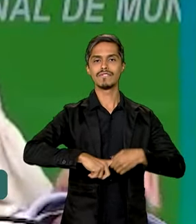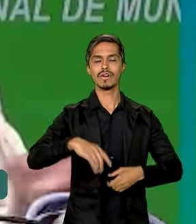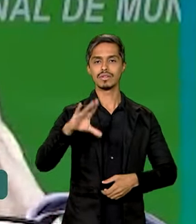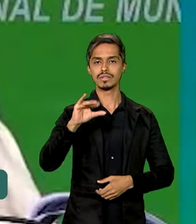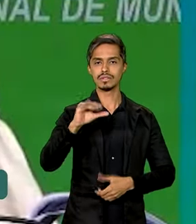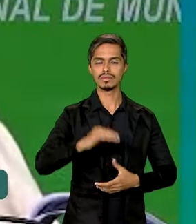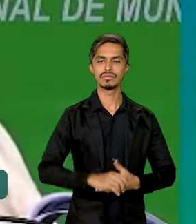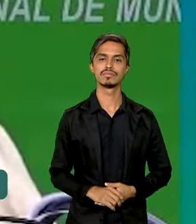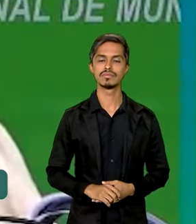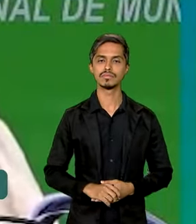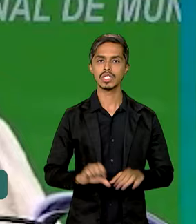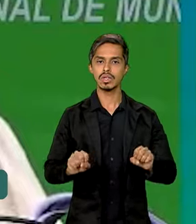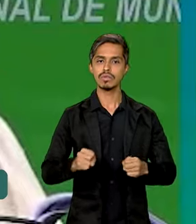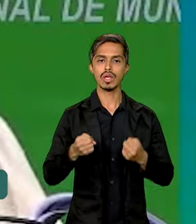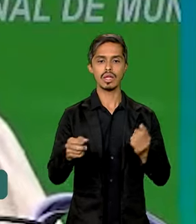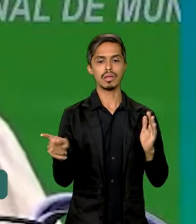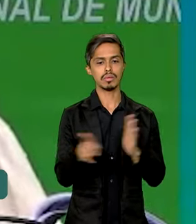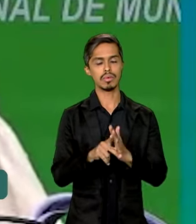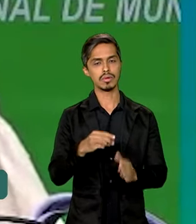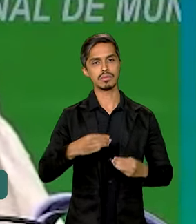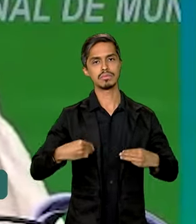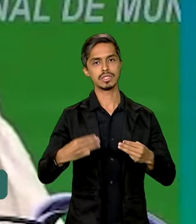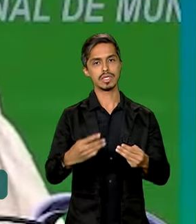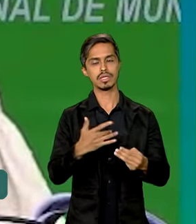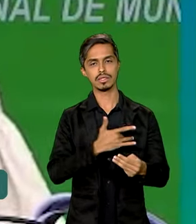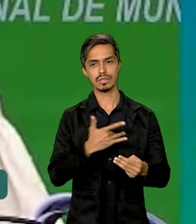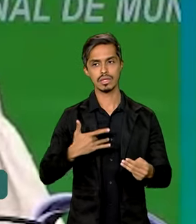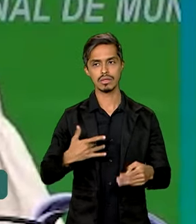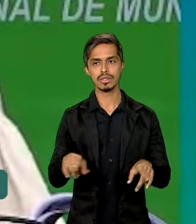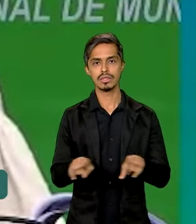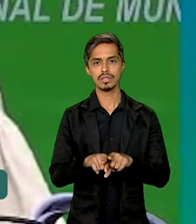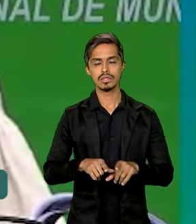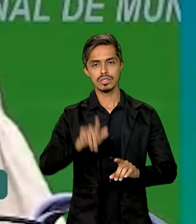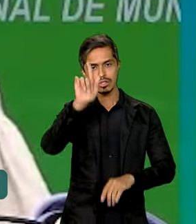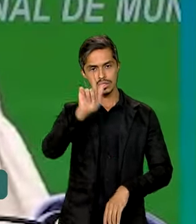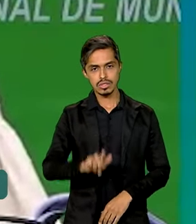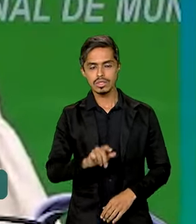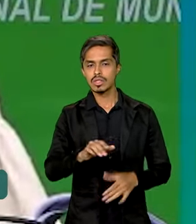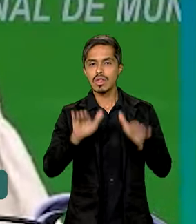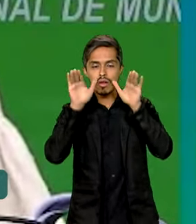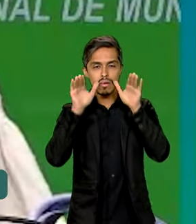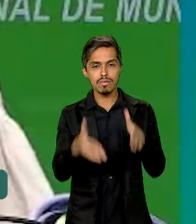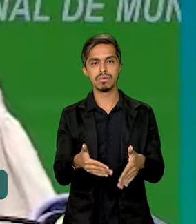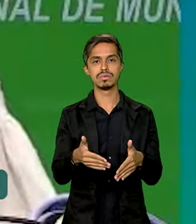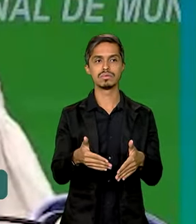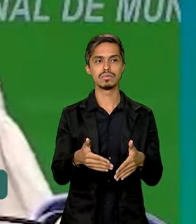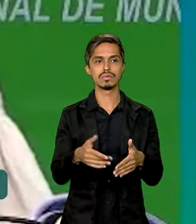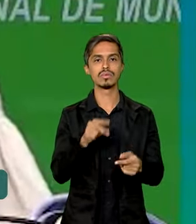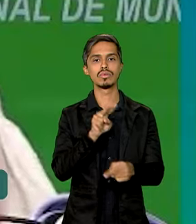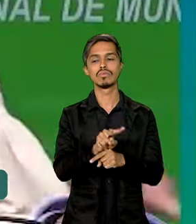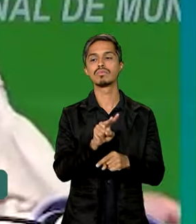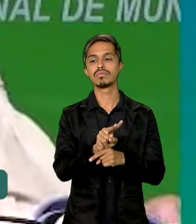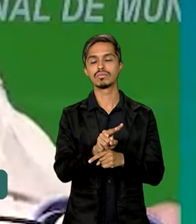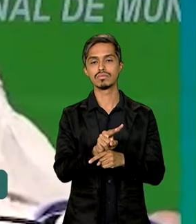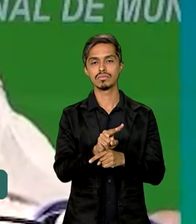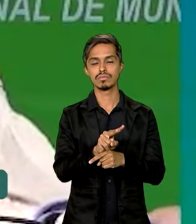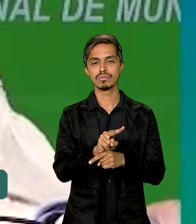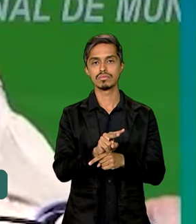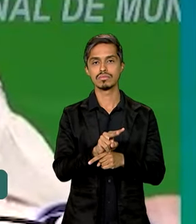às ações do Ministério da Saúde e uma gestão que privilegia o cuidado,